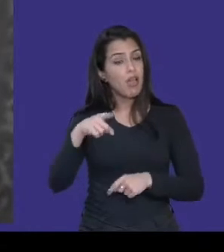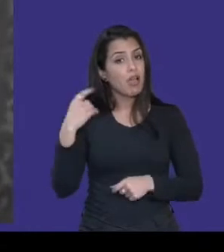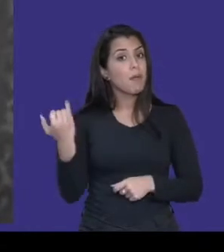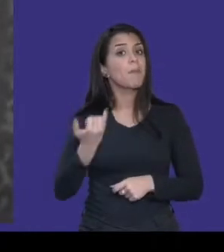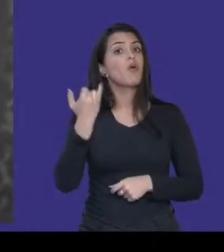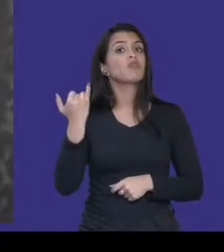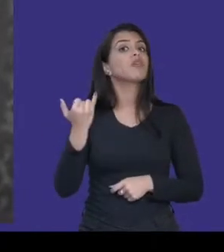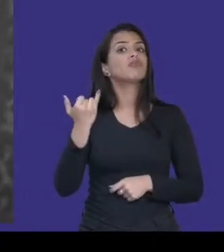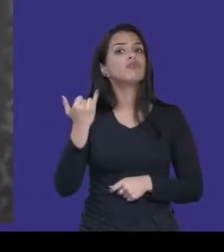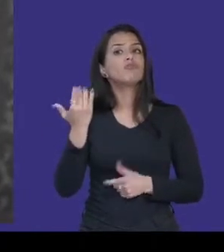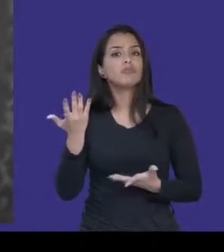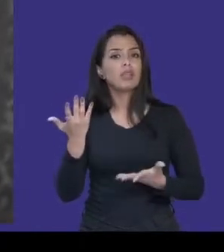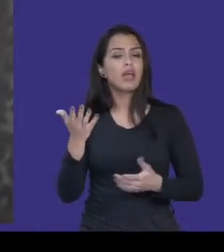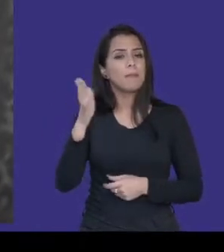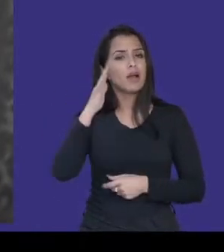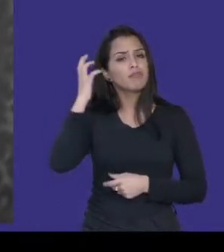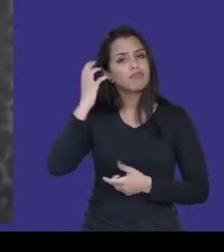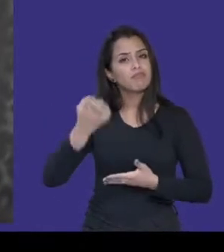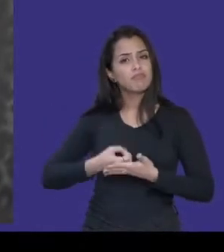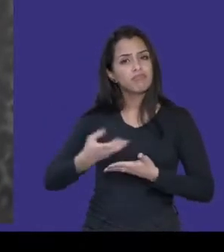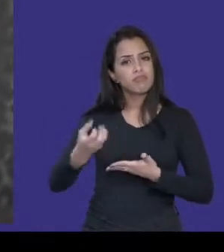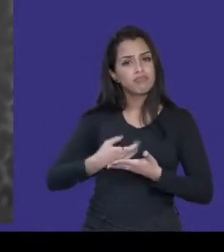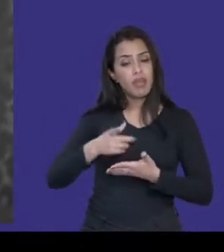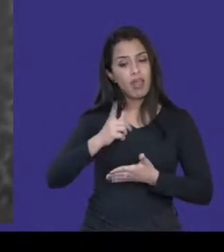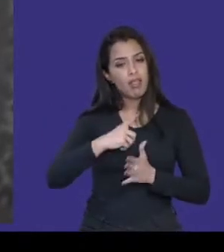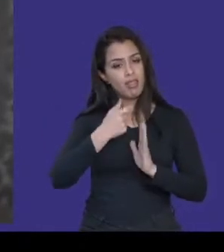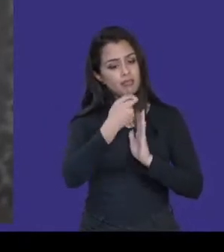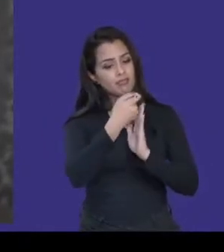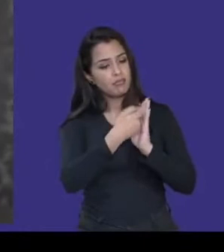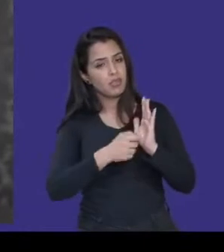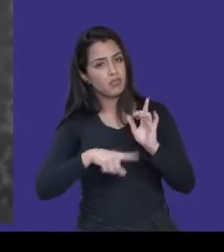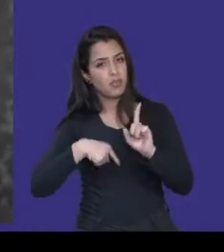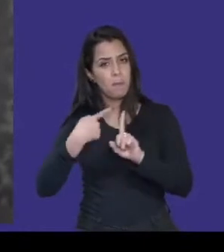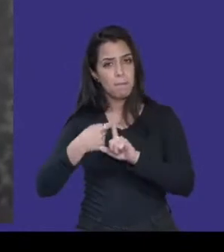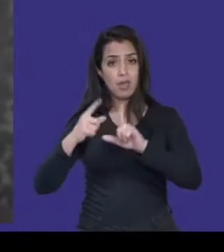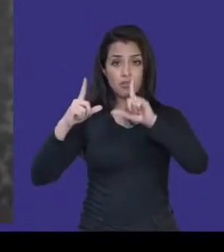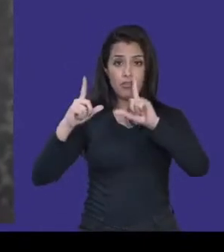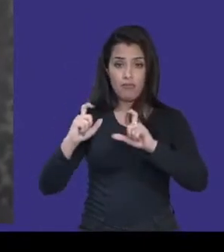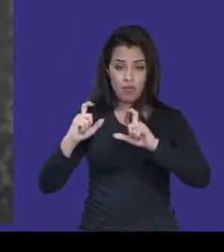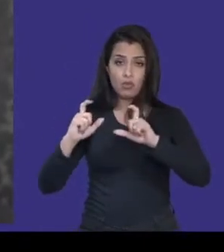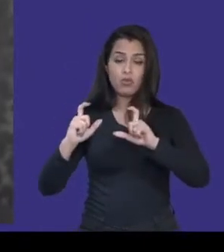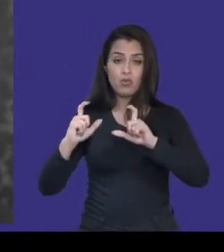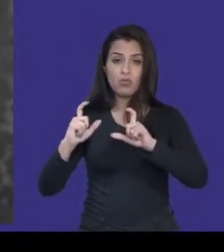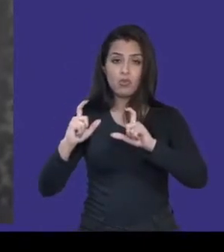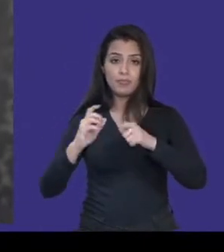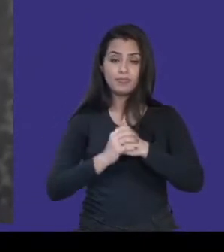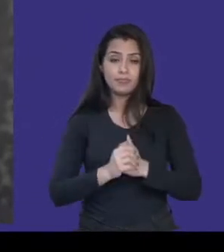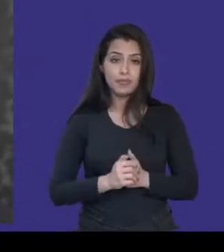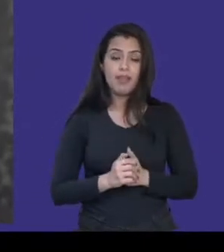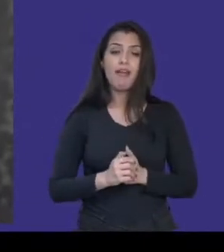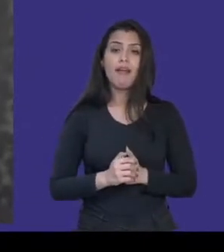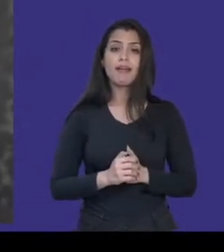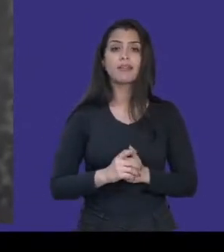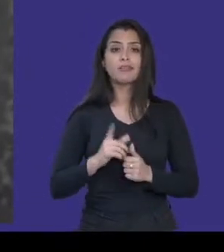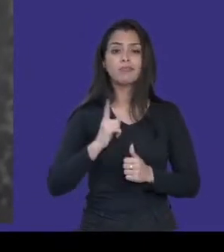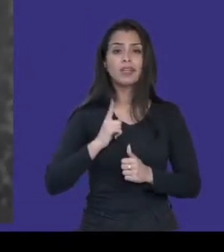com a publicação do podcast haja um texto e uma foto, que seja feita, como foi dito anteriormente à nossa palestra aqui, a descrição dessa